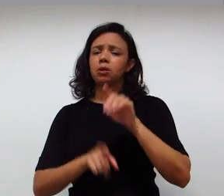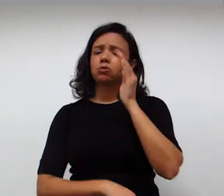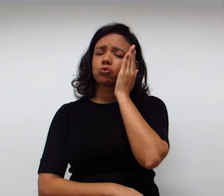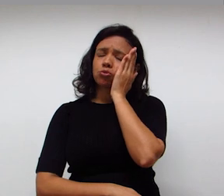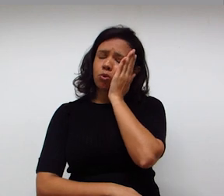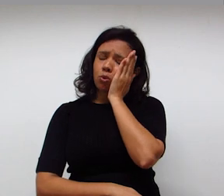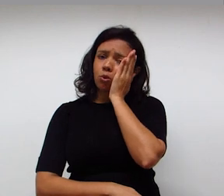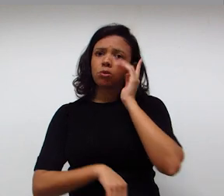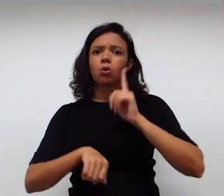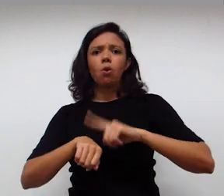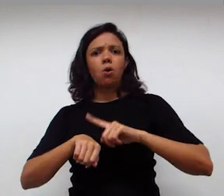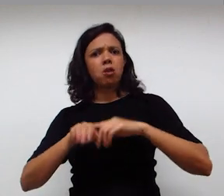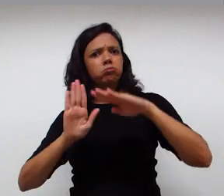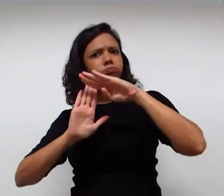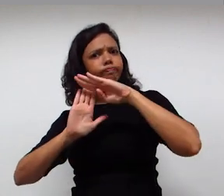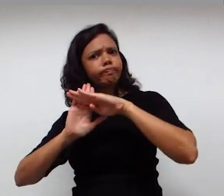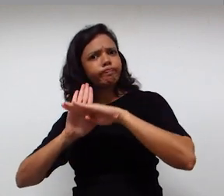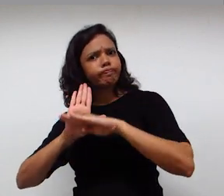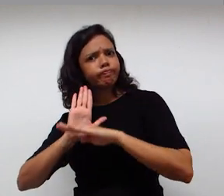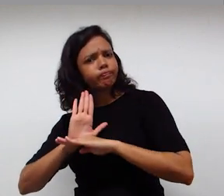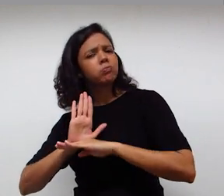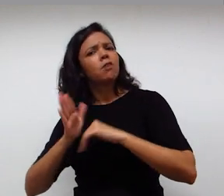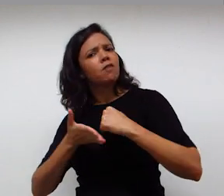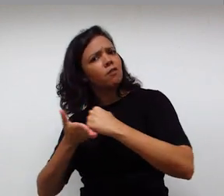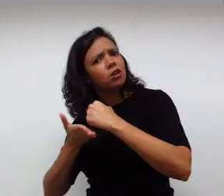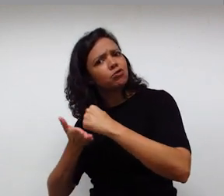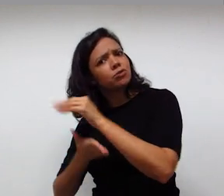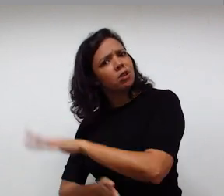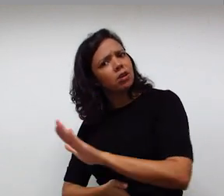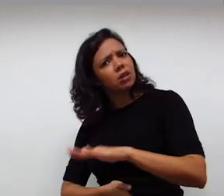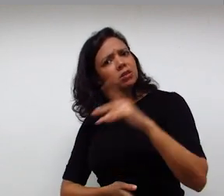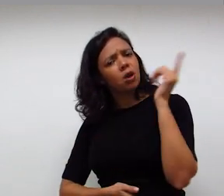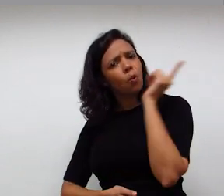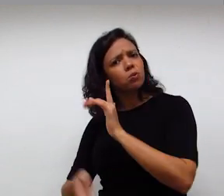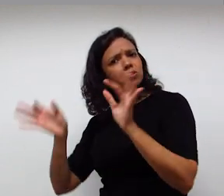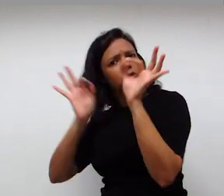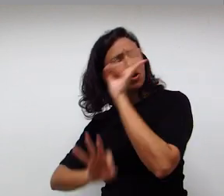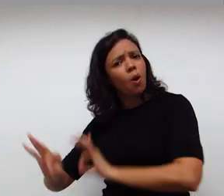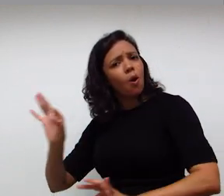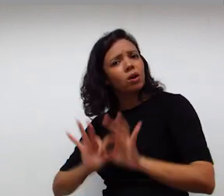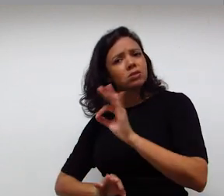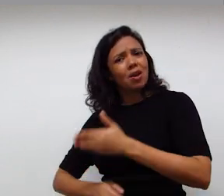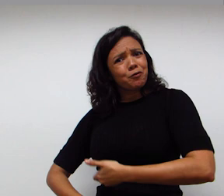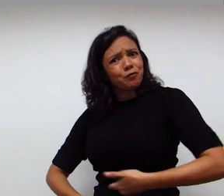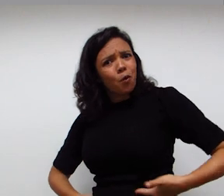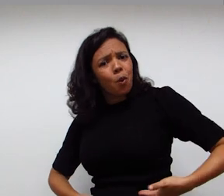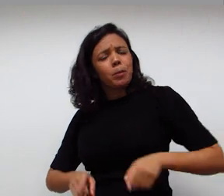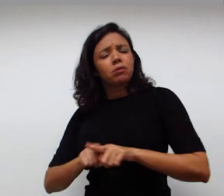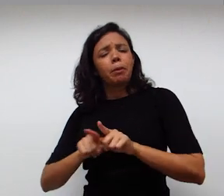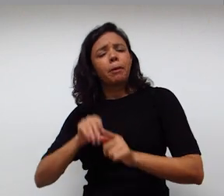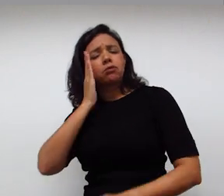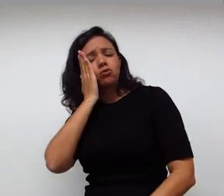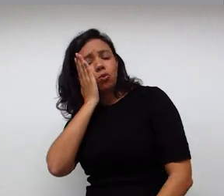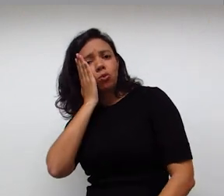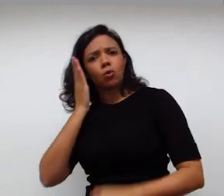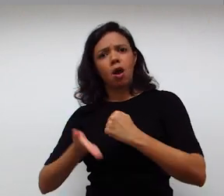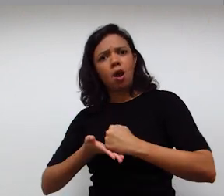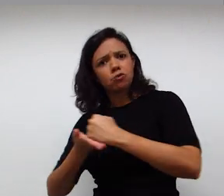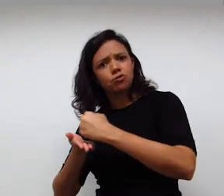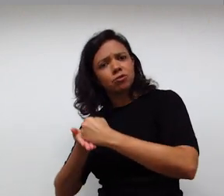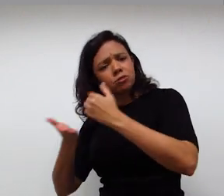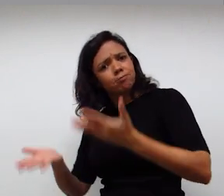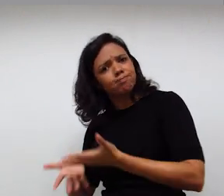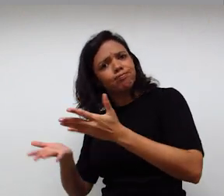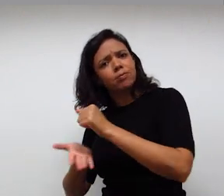em horários estabelecidos, isso vai ajudar que a criança consiga organizar os seus ciclos de fome e de sono, ajudando nessas